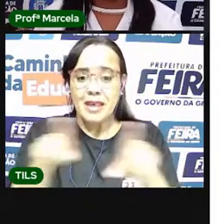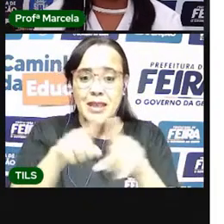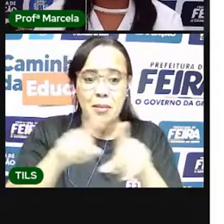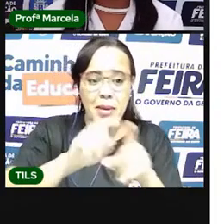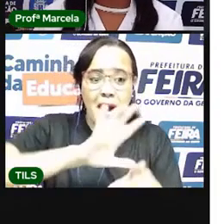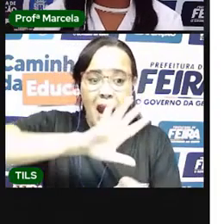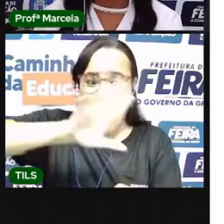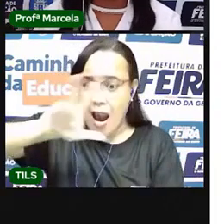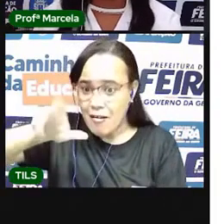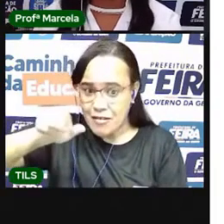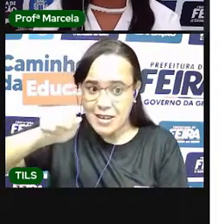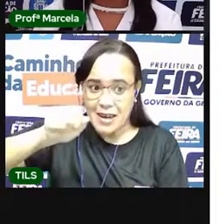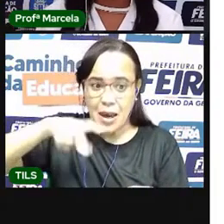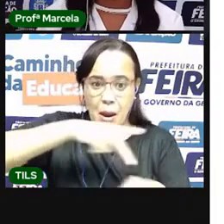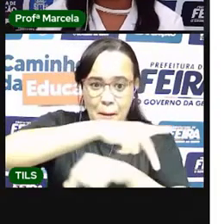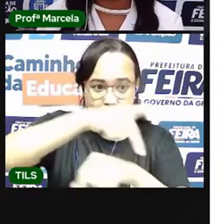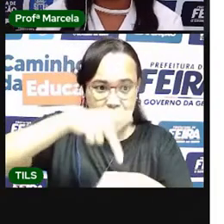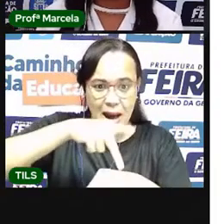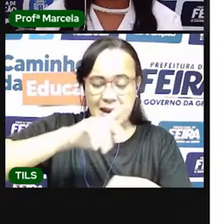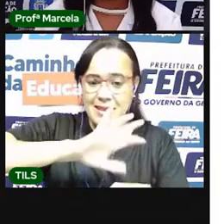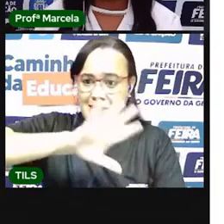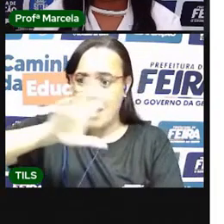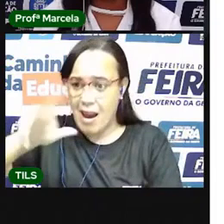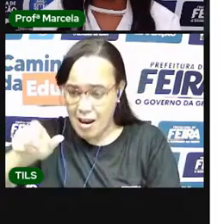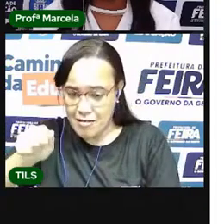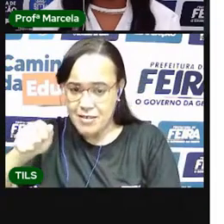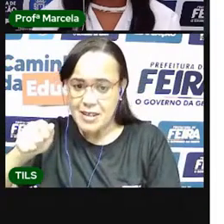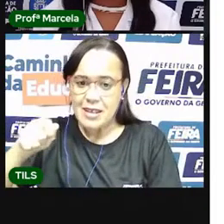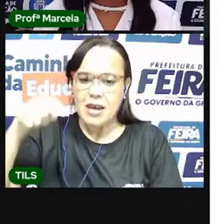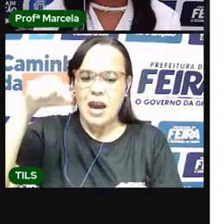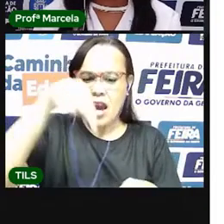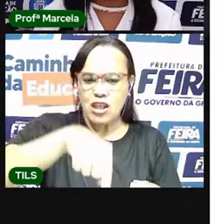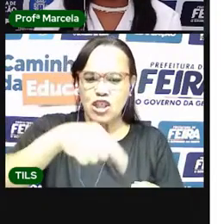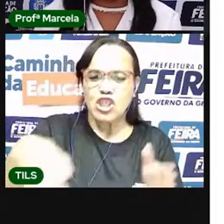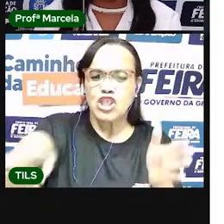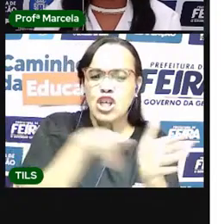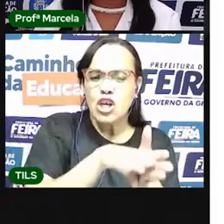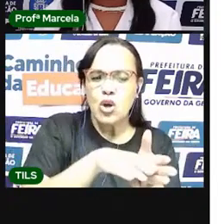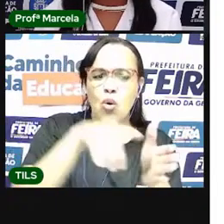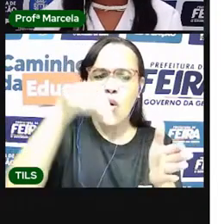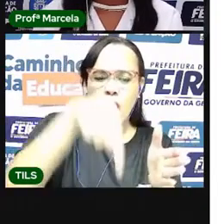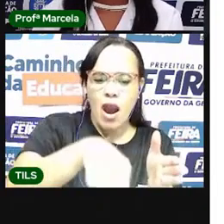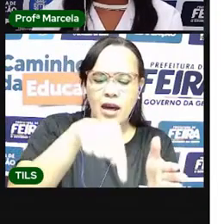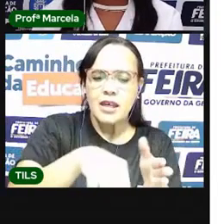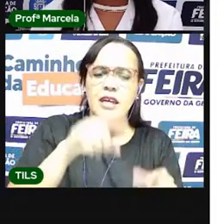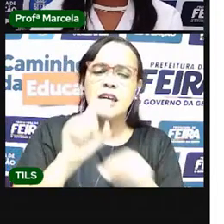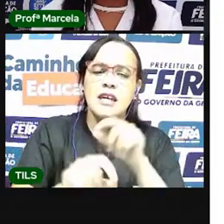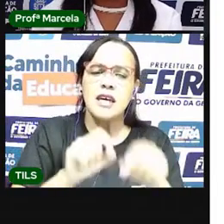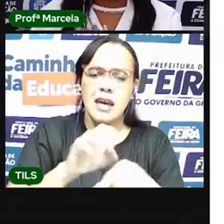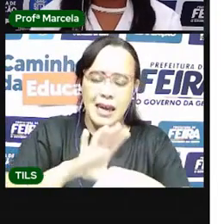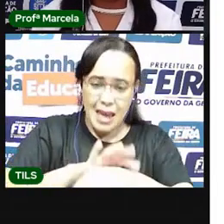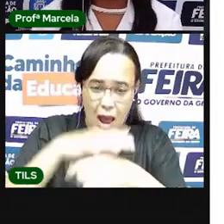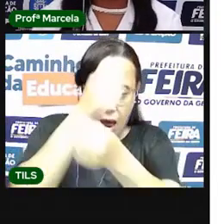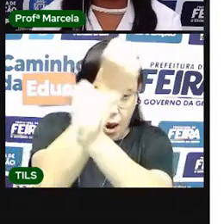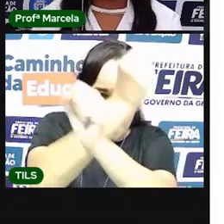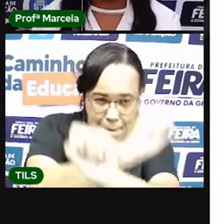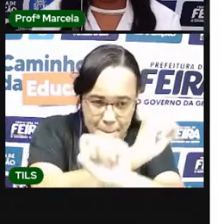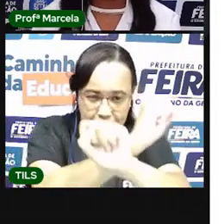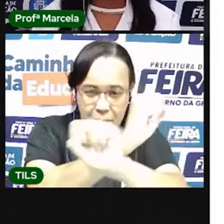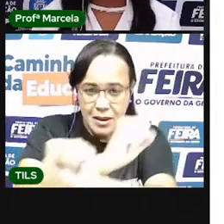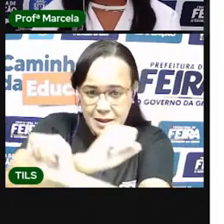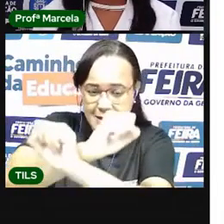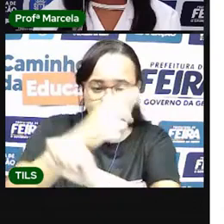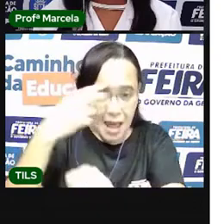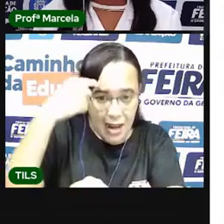pelos portugueses, por outros europeus, para o Brasil, e aqui foram escravizados, também deixaram suas